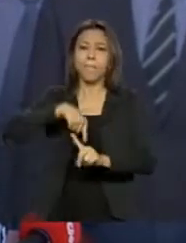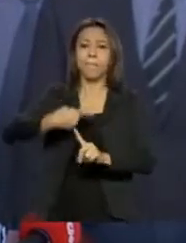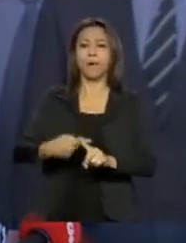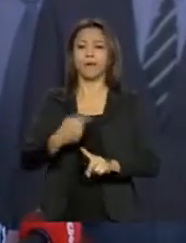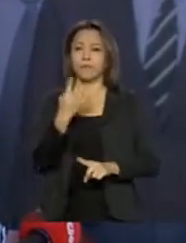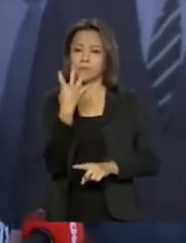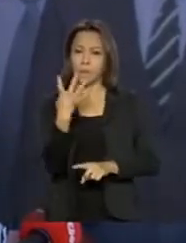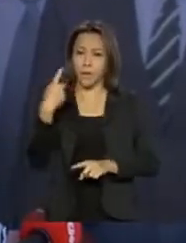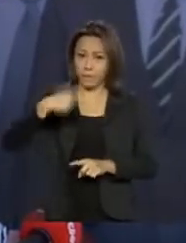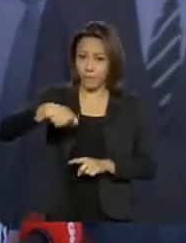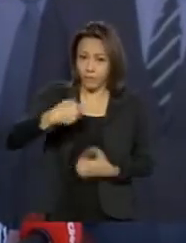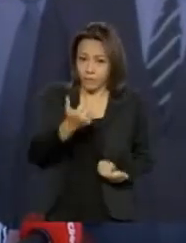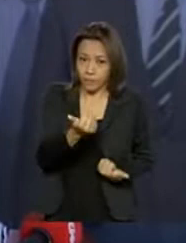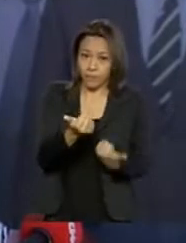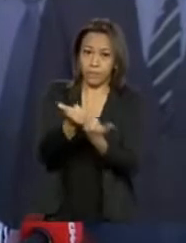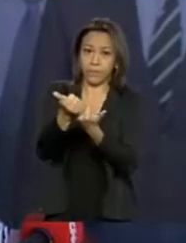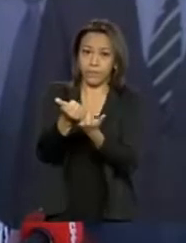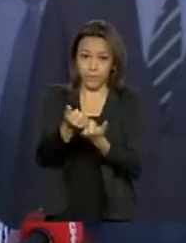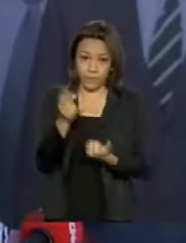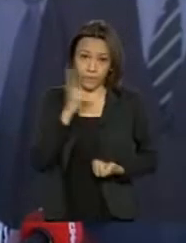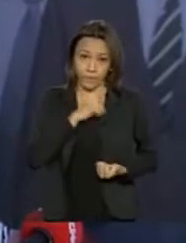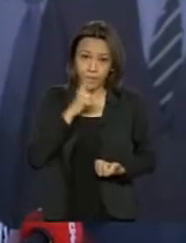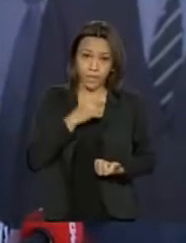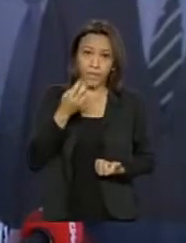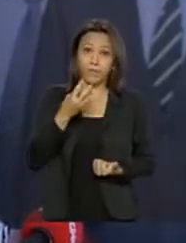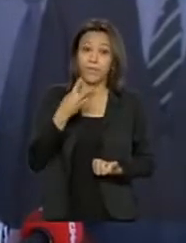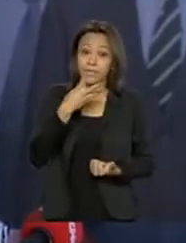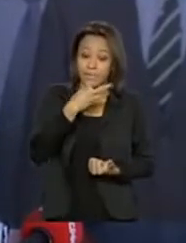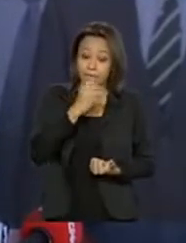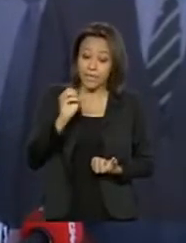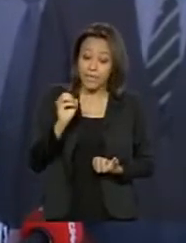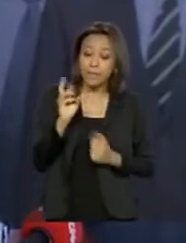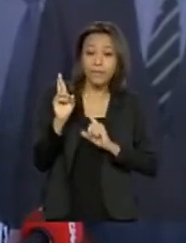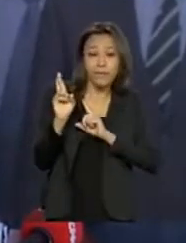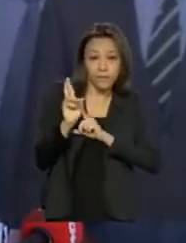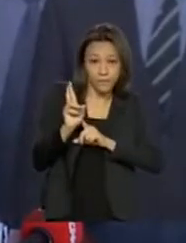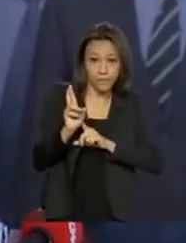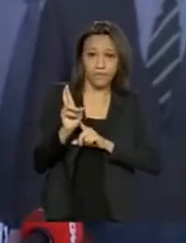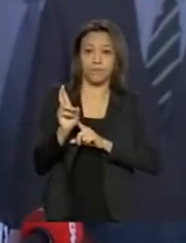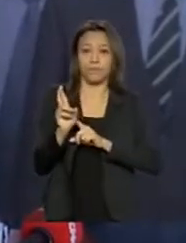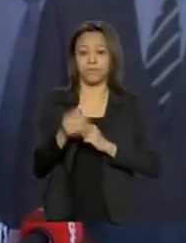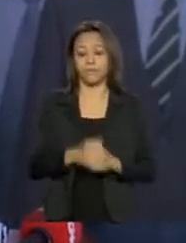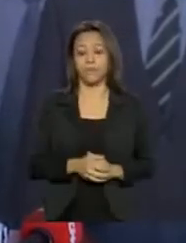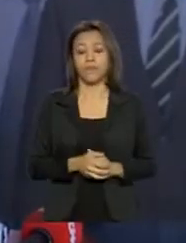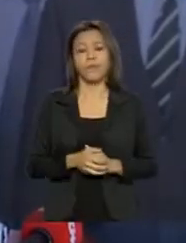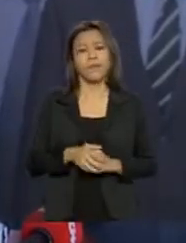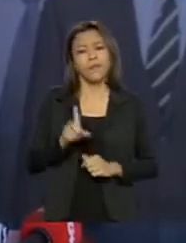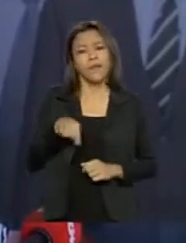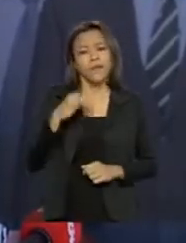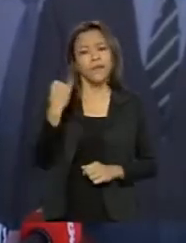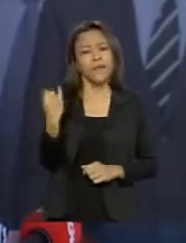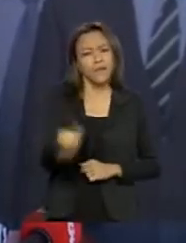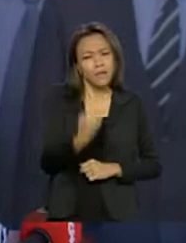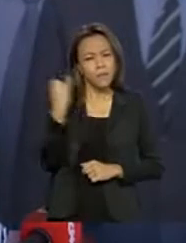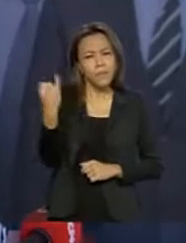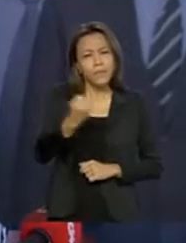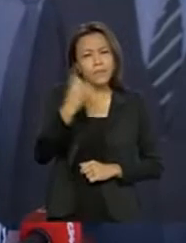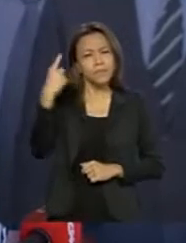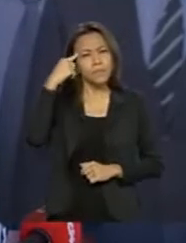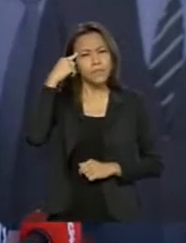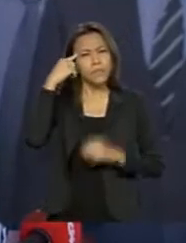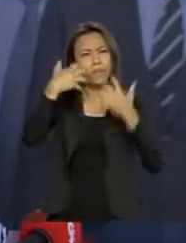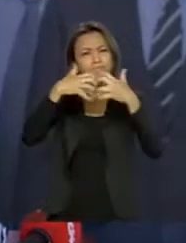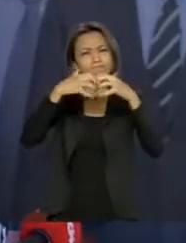o valor de R$ 300 de auxílio emergencial. E, importante, sinalizando para o futuro,